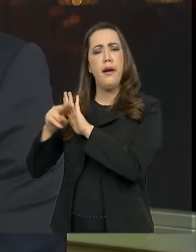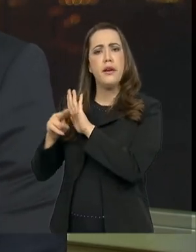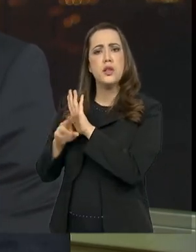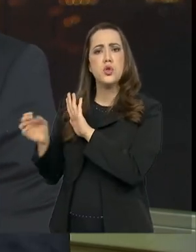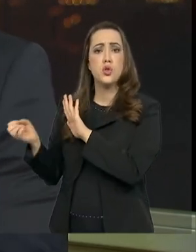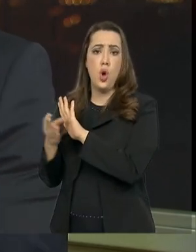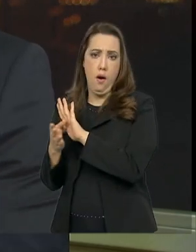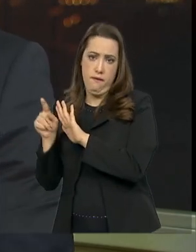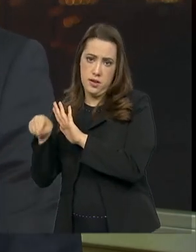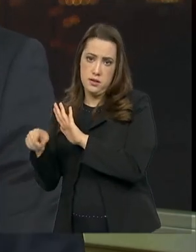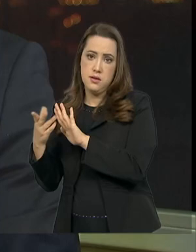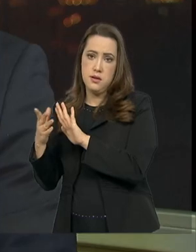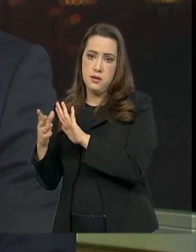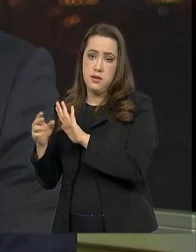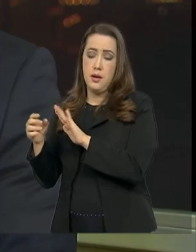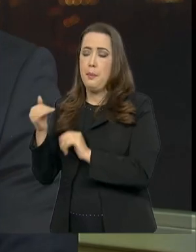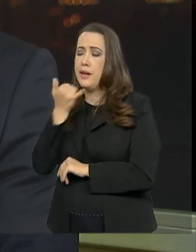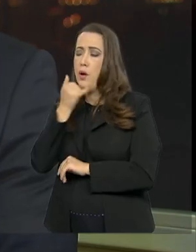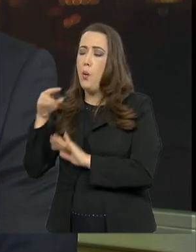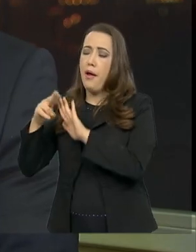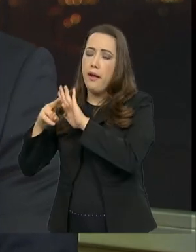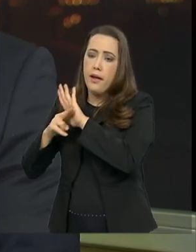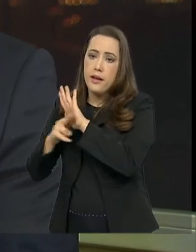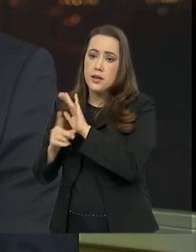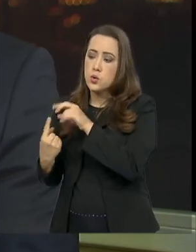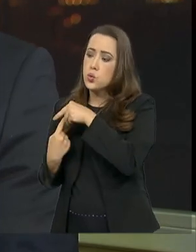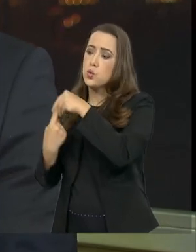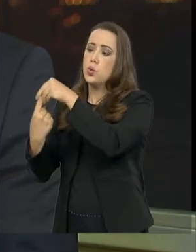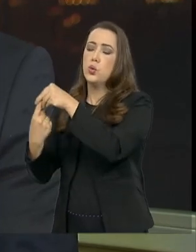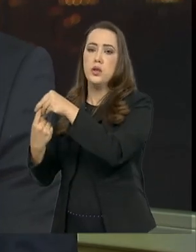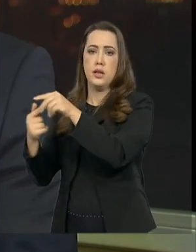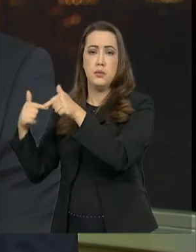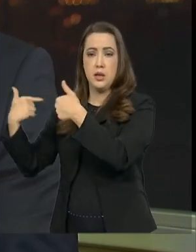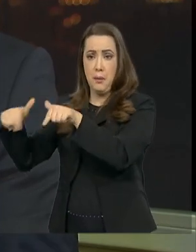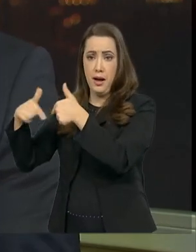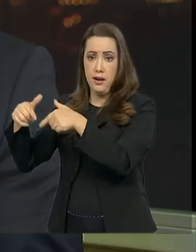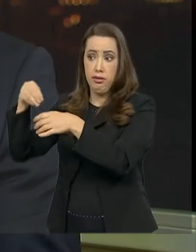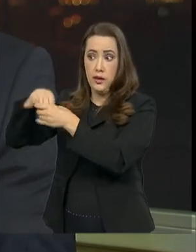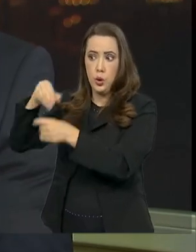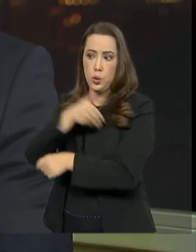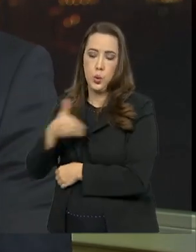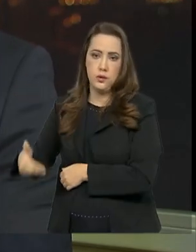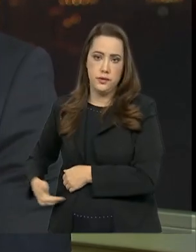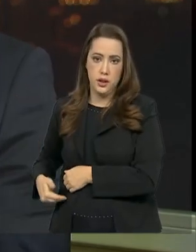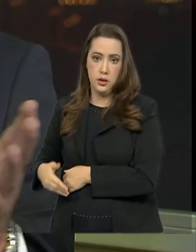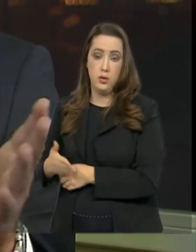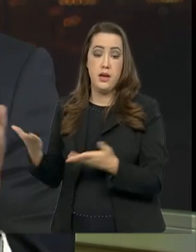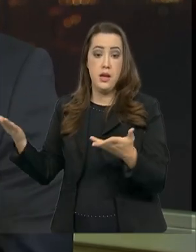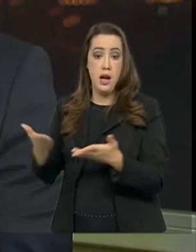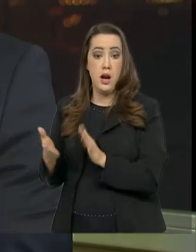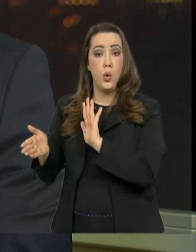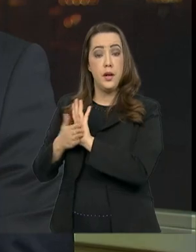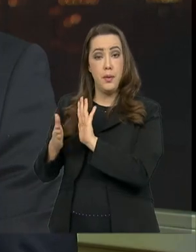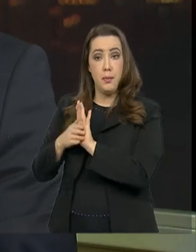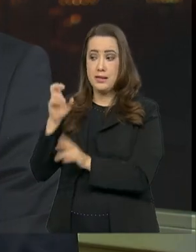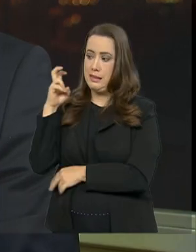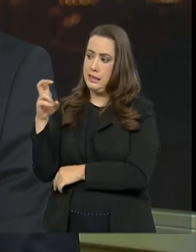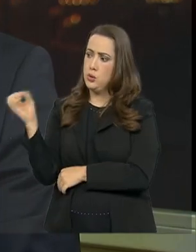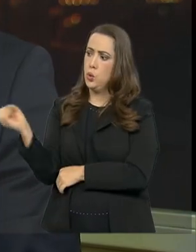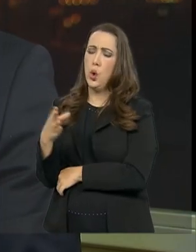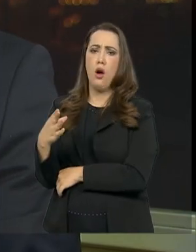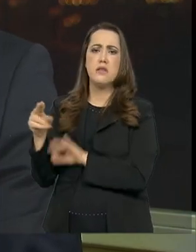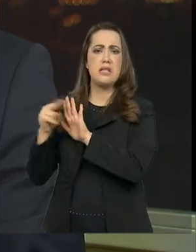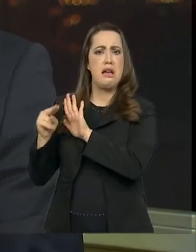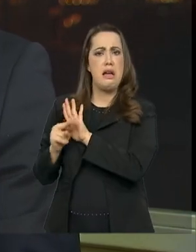regimes vão existir, cinco novos tipos de ingressos. O senhor considera que a proposta, ela pode receber